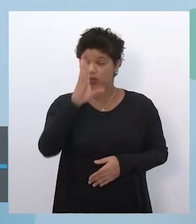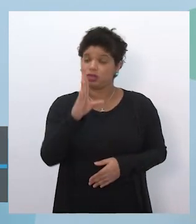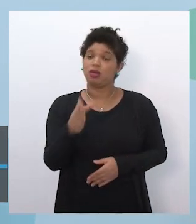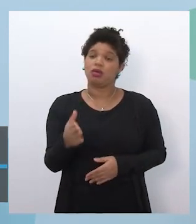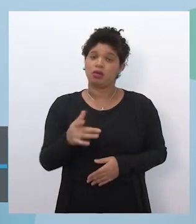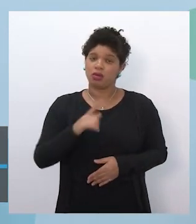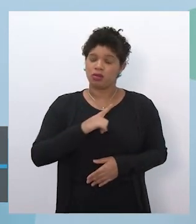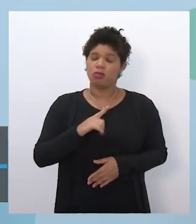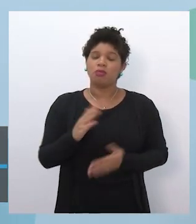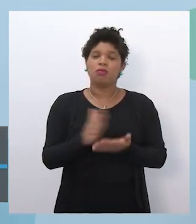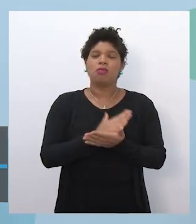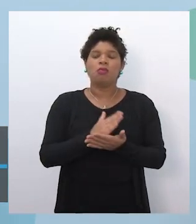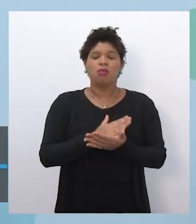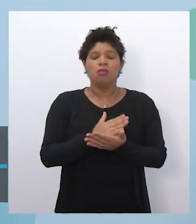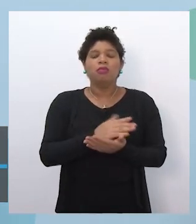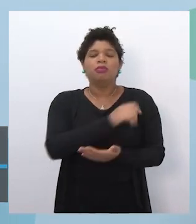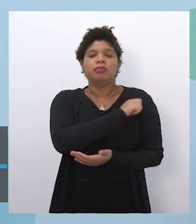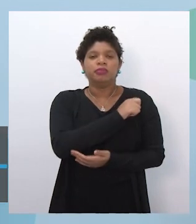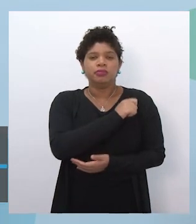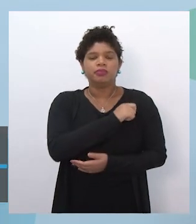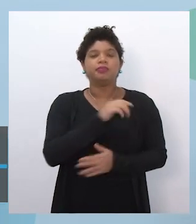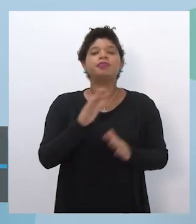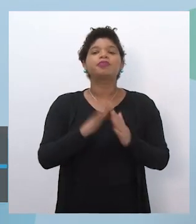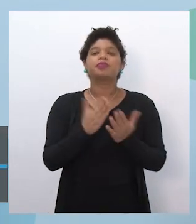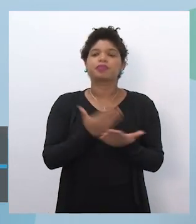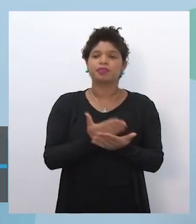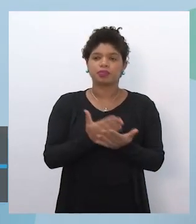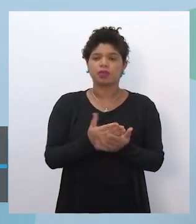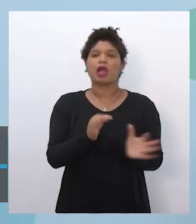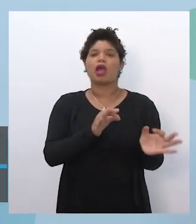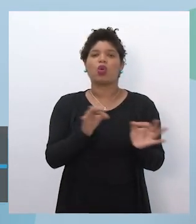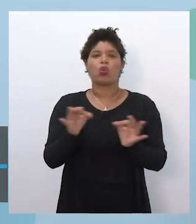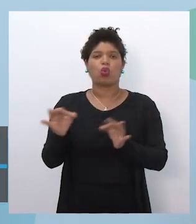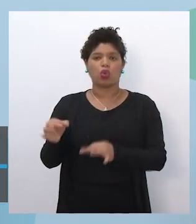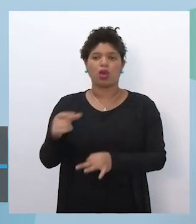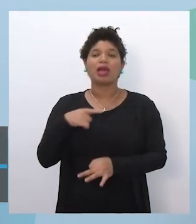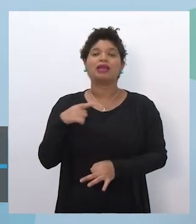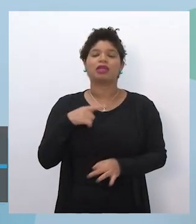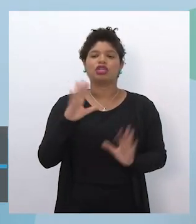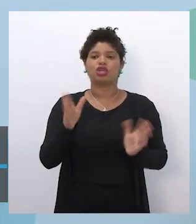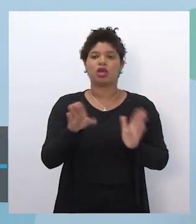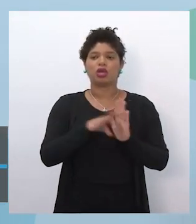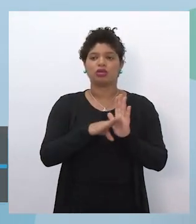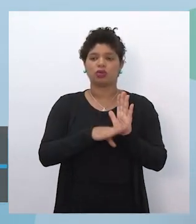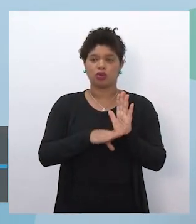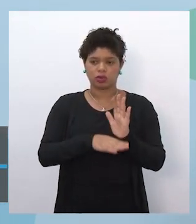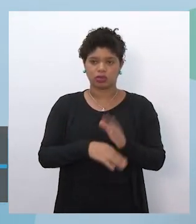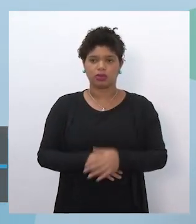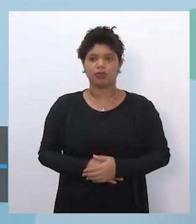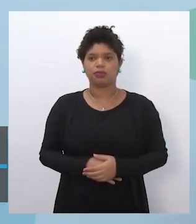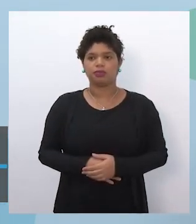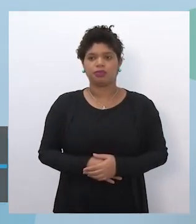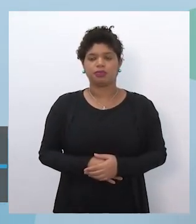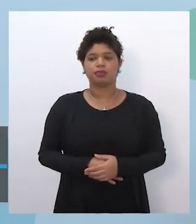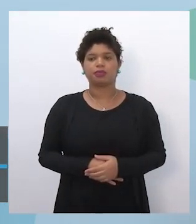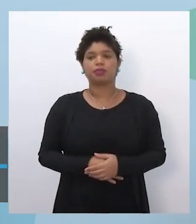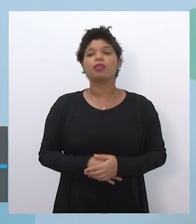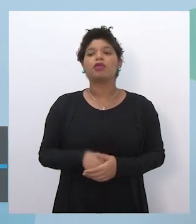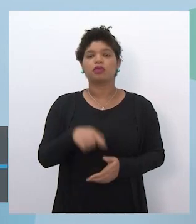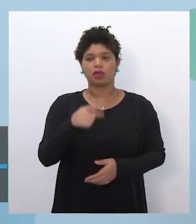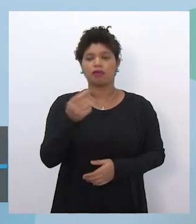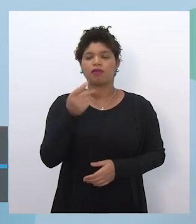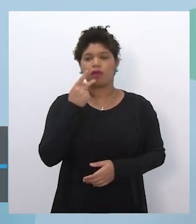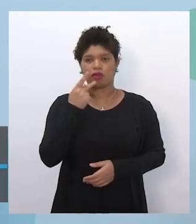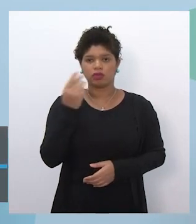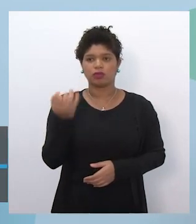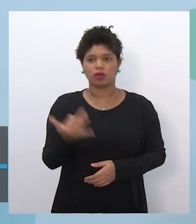os alunos de escolas regulares como saiu na resolução. aí, é muito importante isso que você falou,